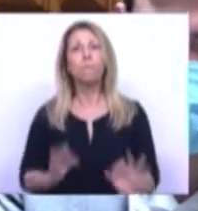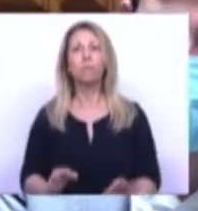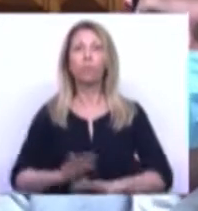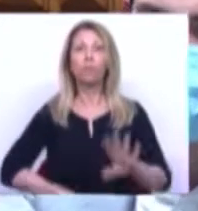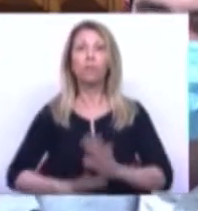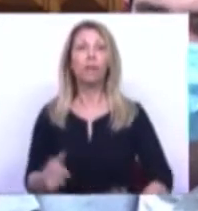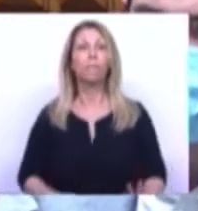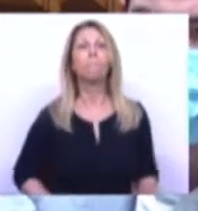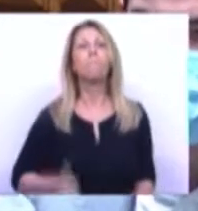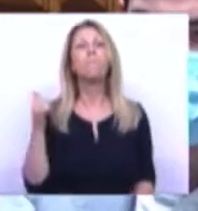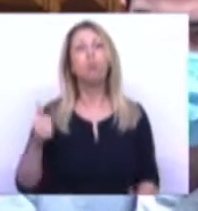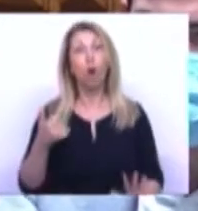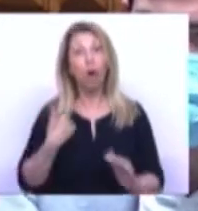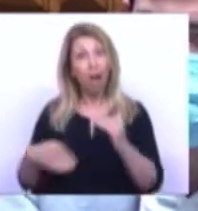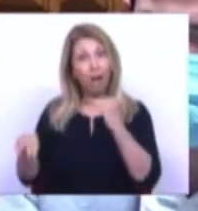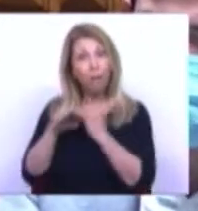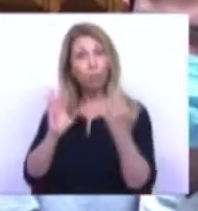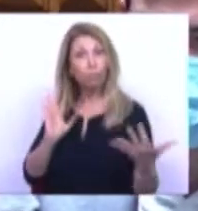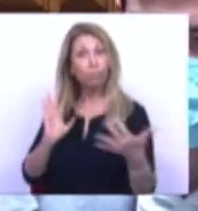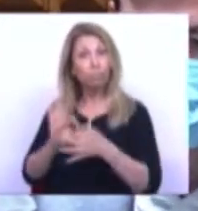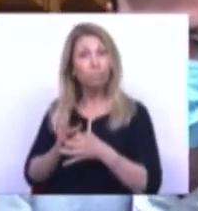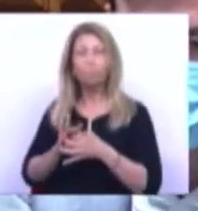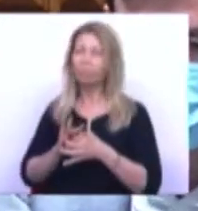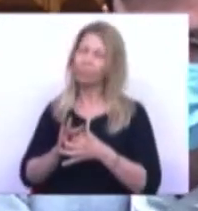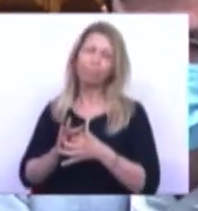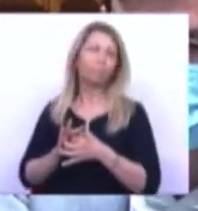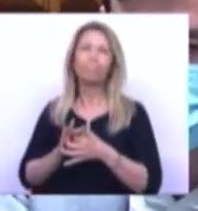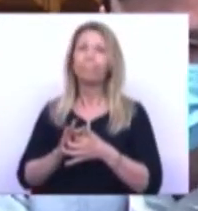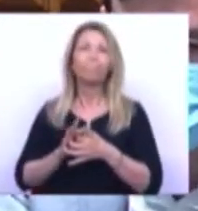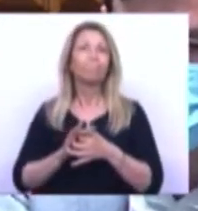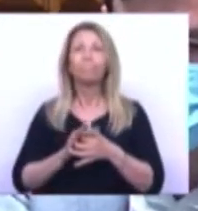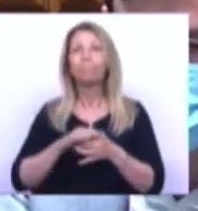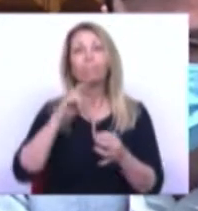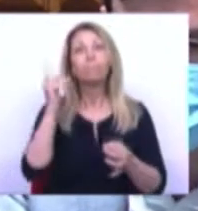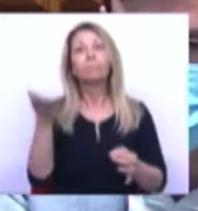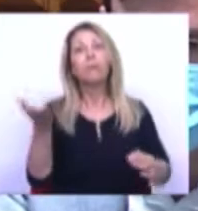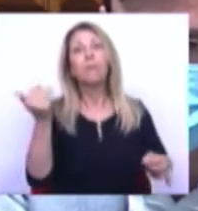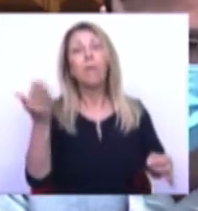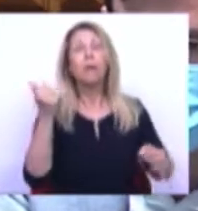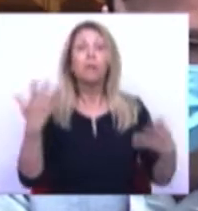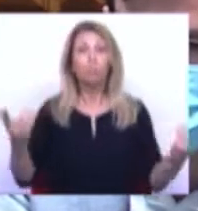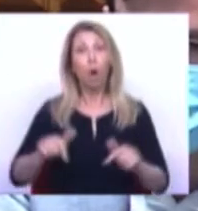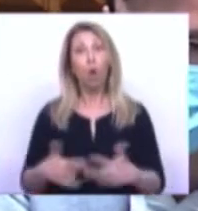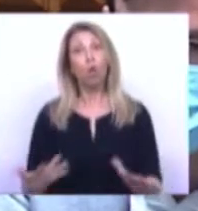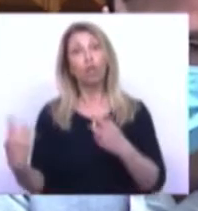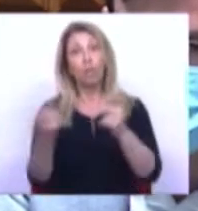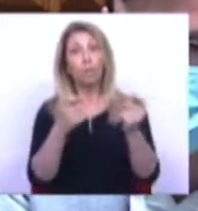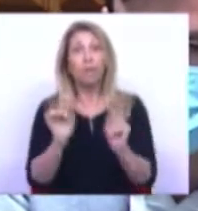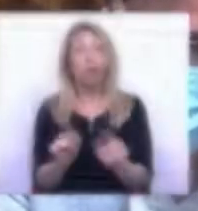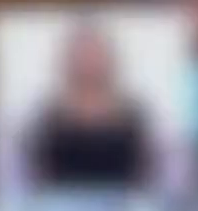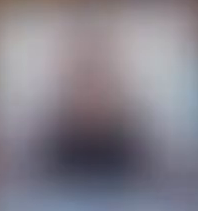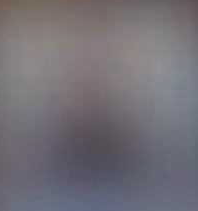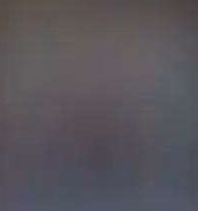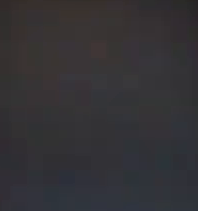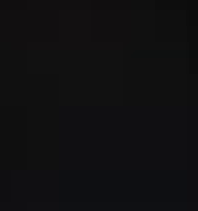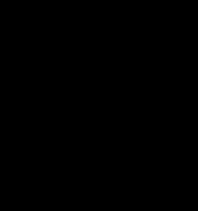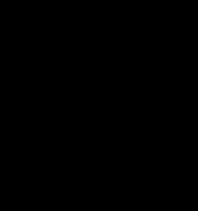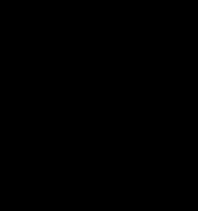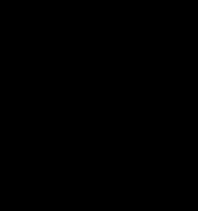e não estivemos suficientemente à altura e é isso que estamos aqui para debater hoje, mas que o proponente, estranhamente, não quer debater.